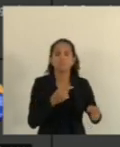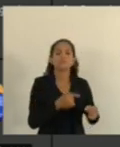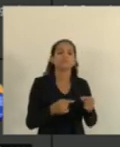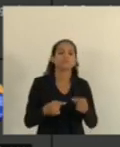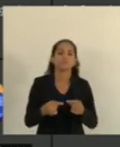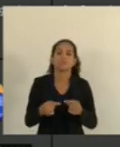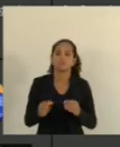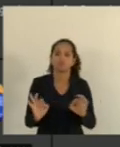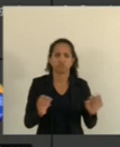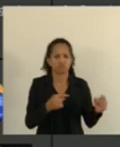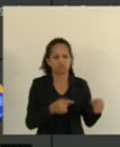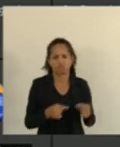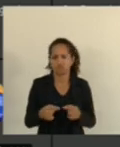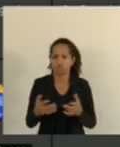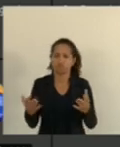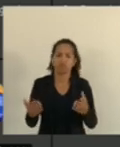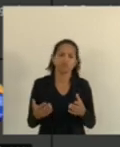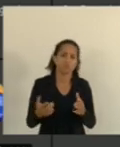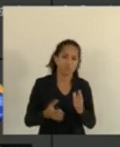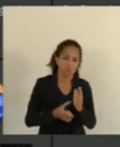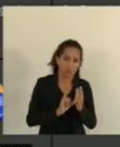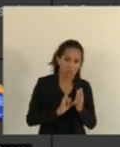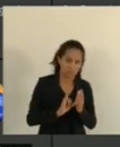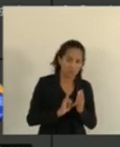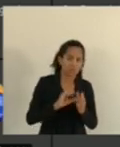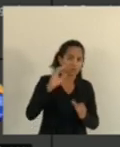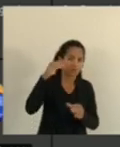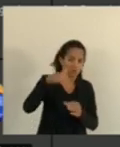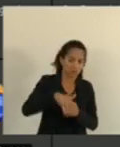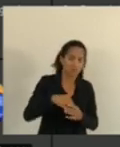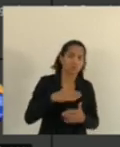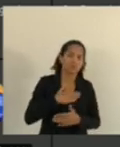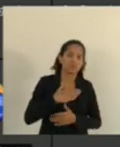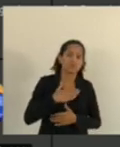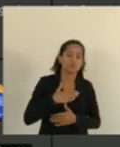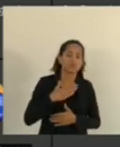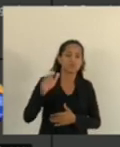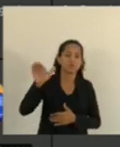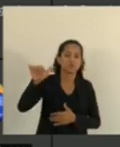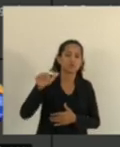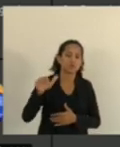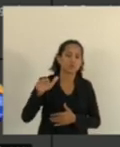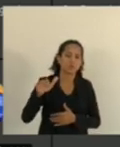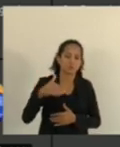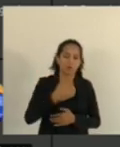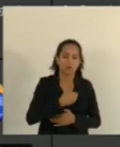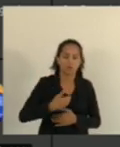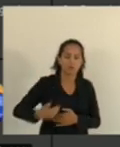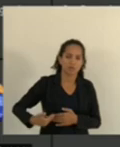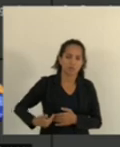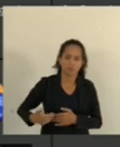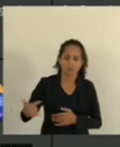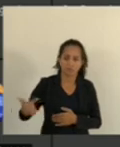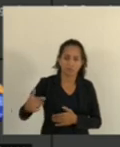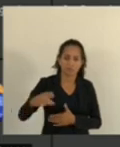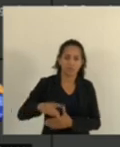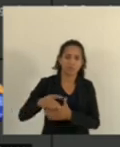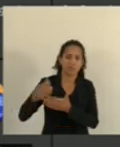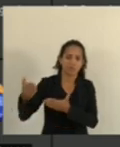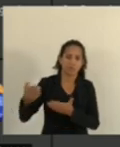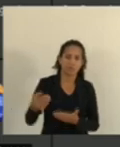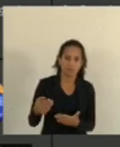Não havendo quem queira discutir Antes de colocar a votação Eu gostaria de ouvir O vice-líder do governo Deputado